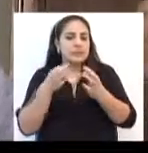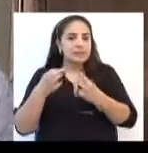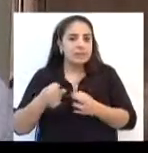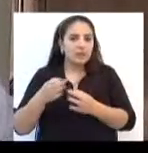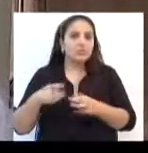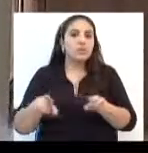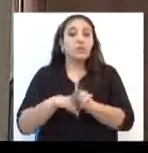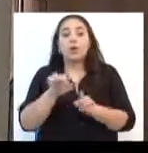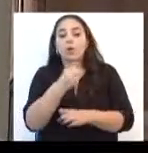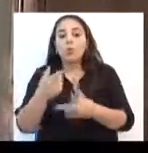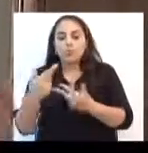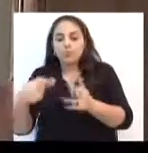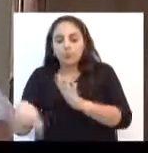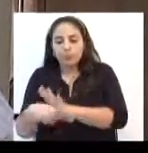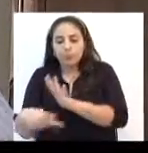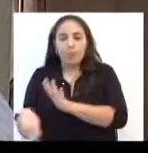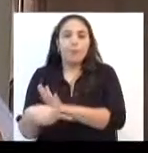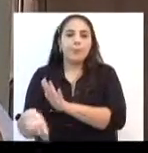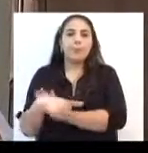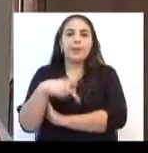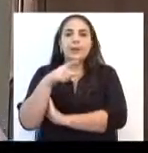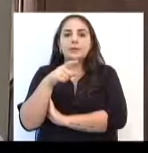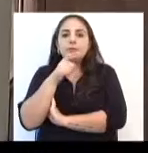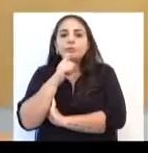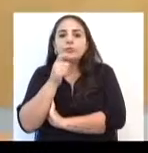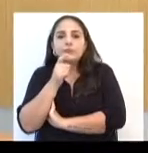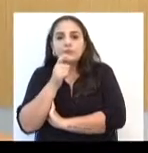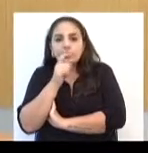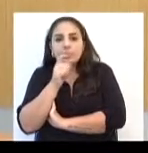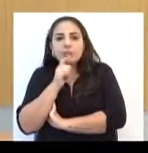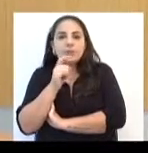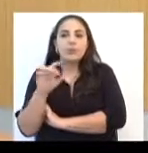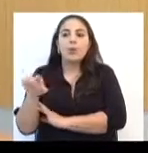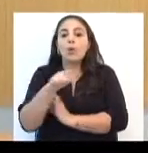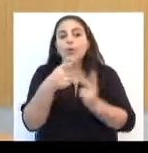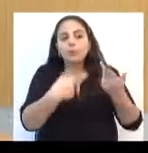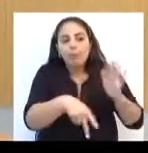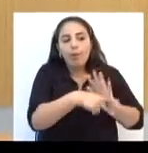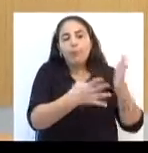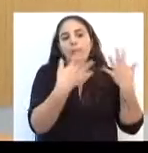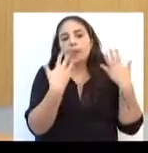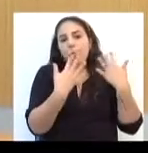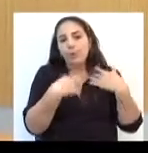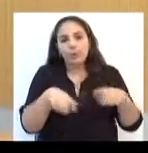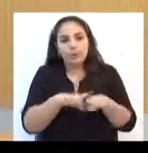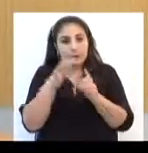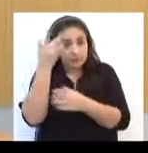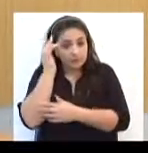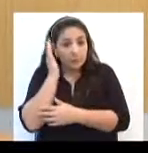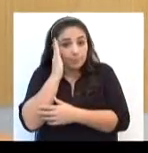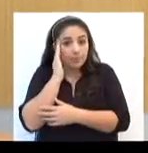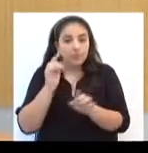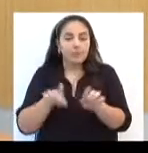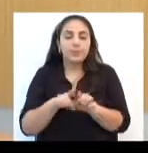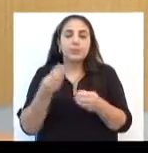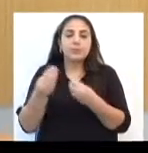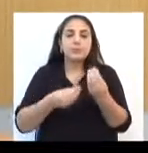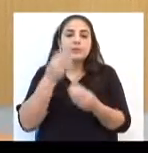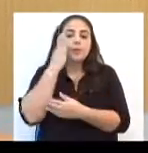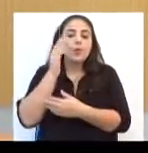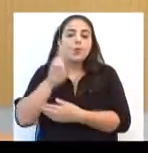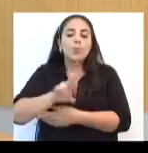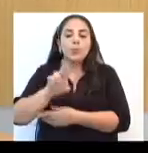que você pode fazer no inverno, outras você pode fazer só no verão. E no segundo bloco desta edição, você vai saber como